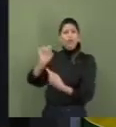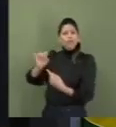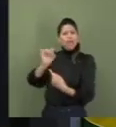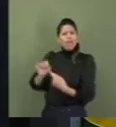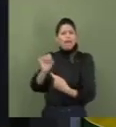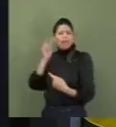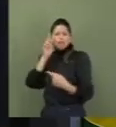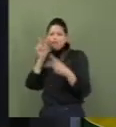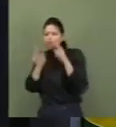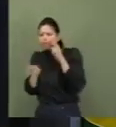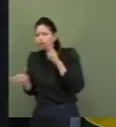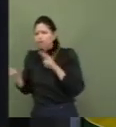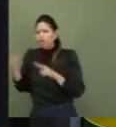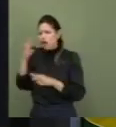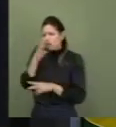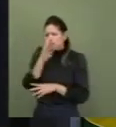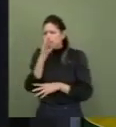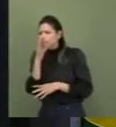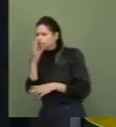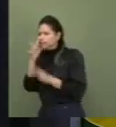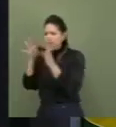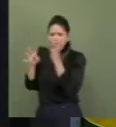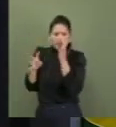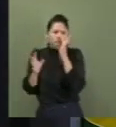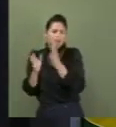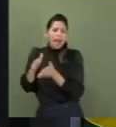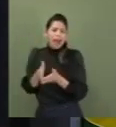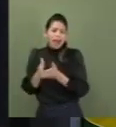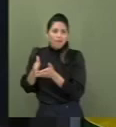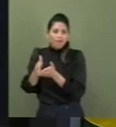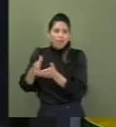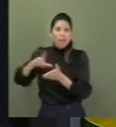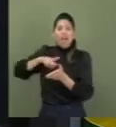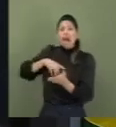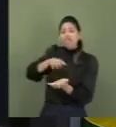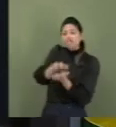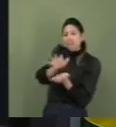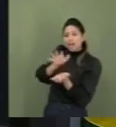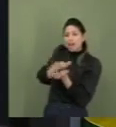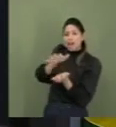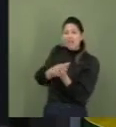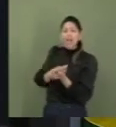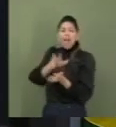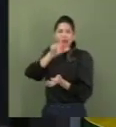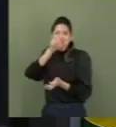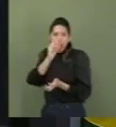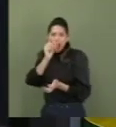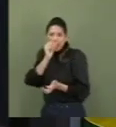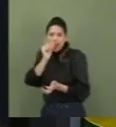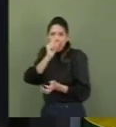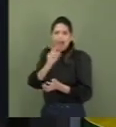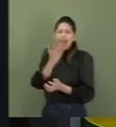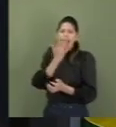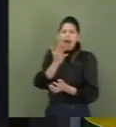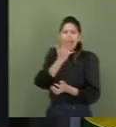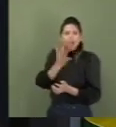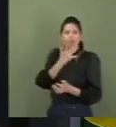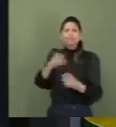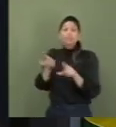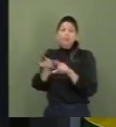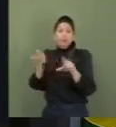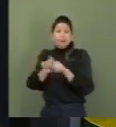passeio de barco ou em um safári, como jacarés, araras azuis e até a onça-pintada.